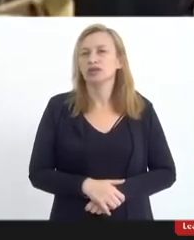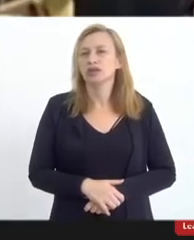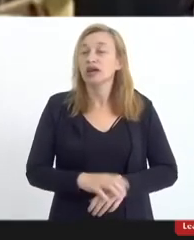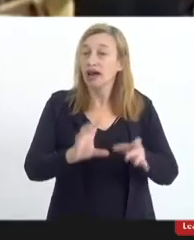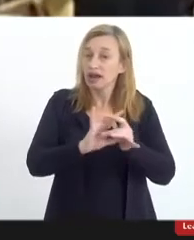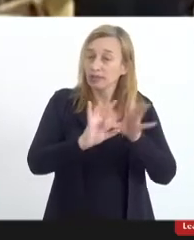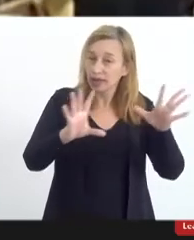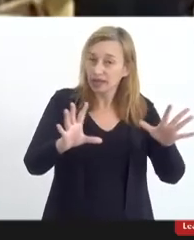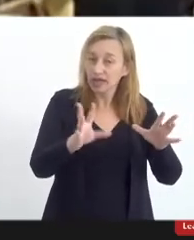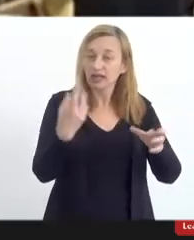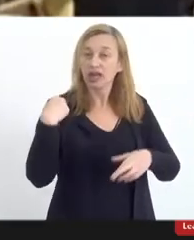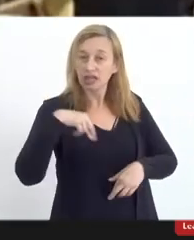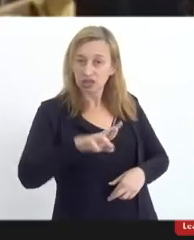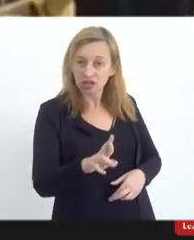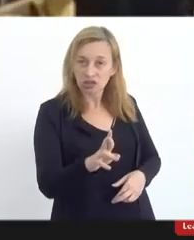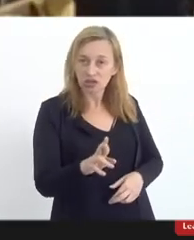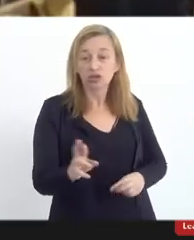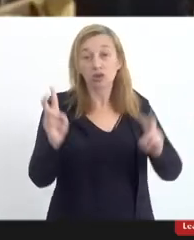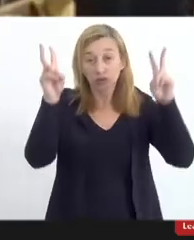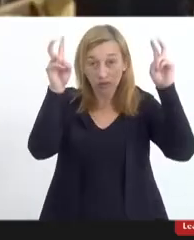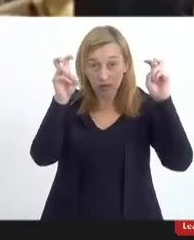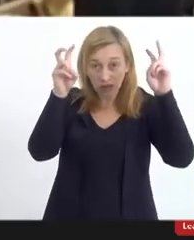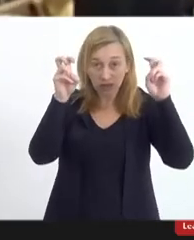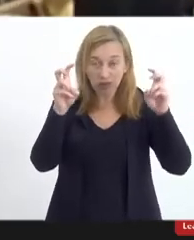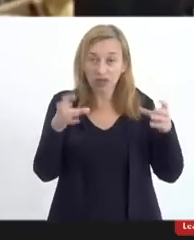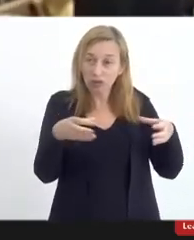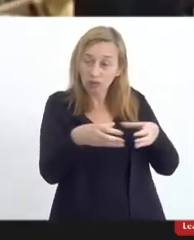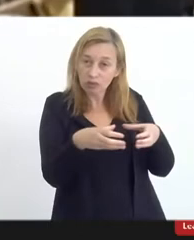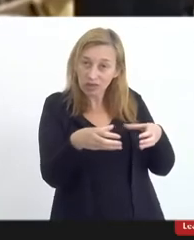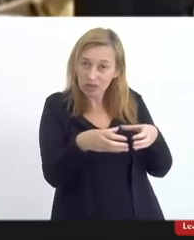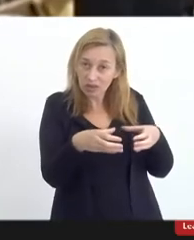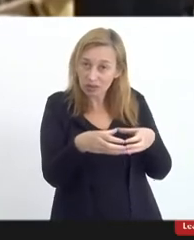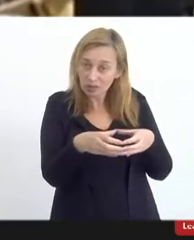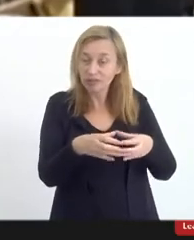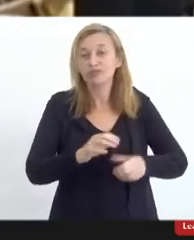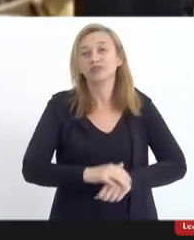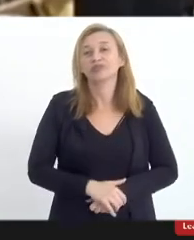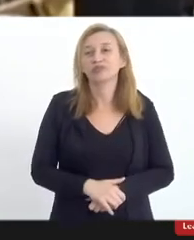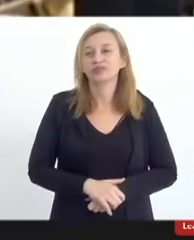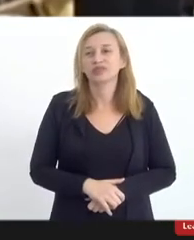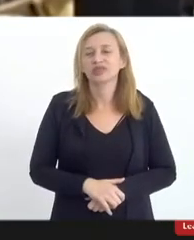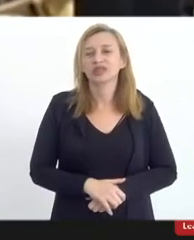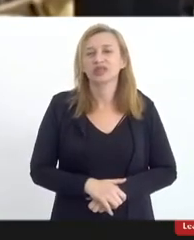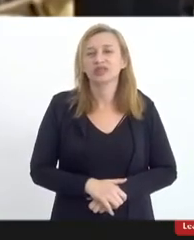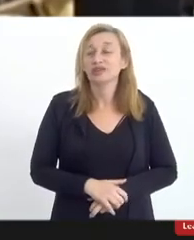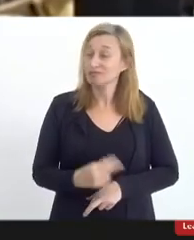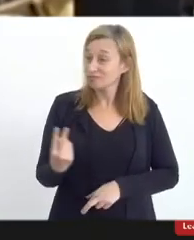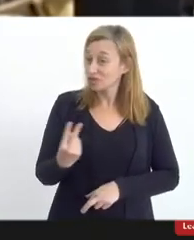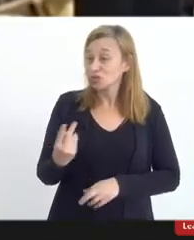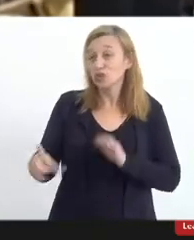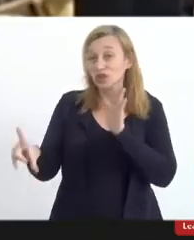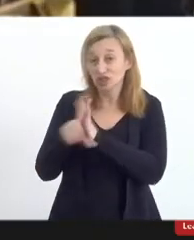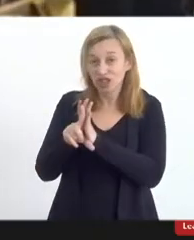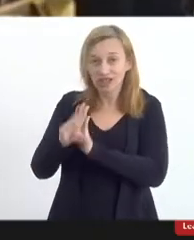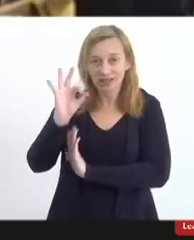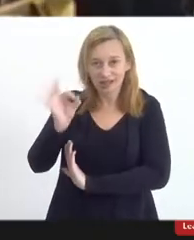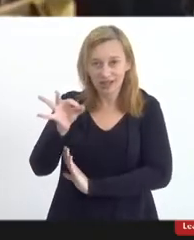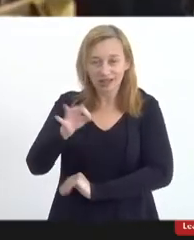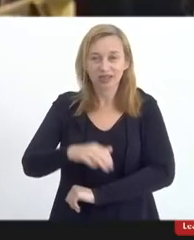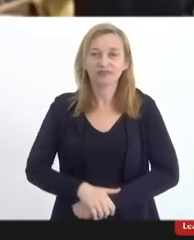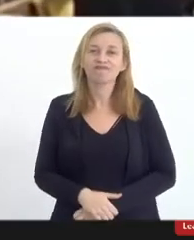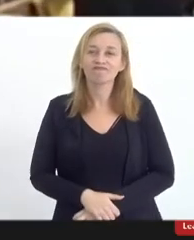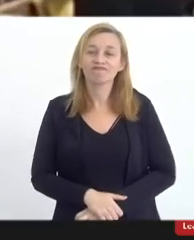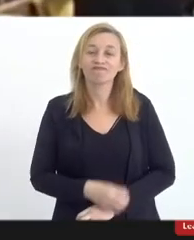liberdade religiosa, que é o tema dessa comissão, e as duas leis específicas.